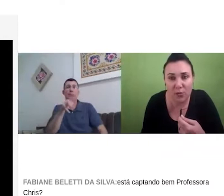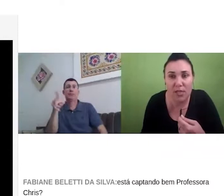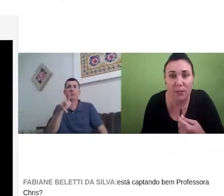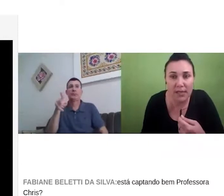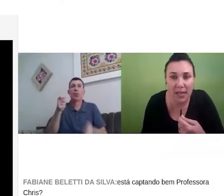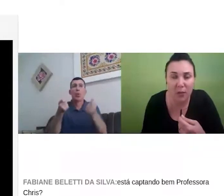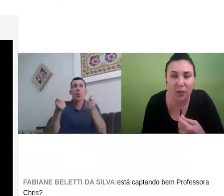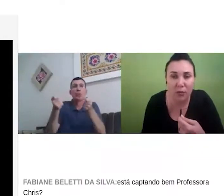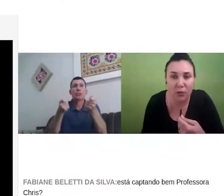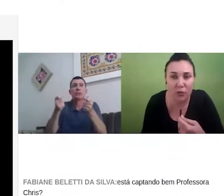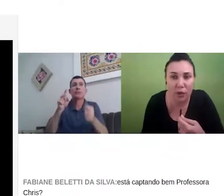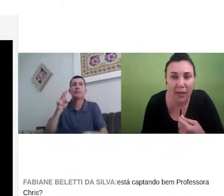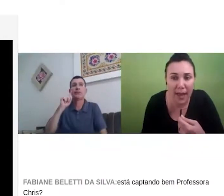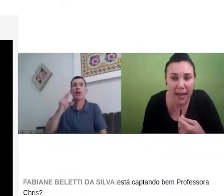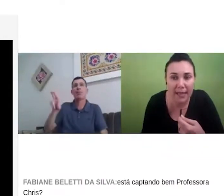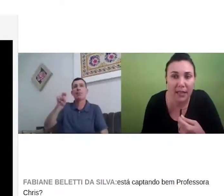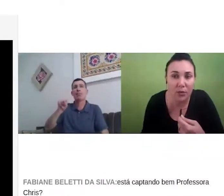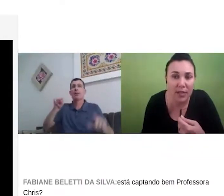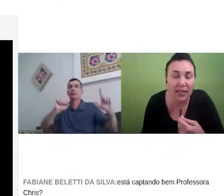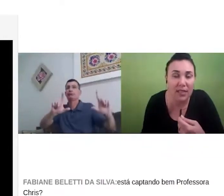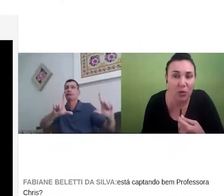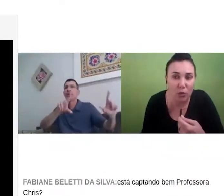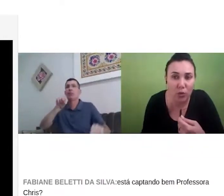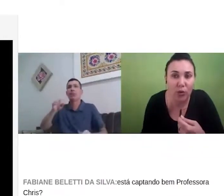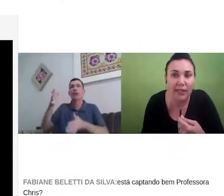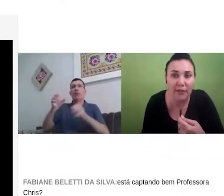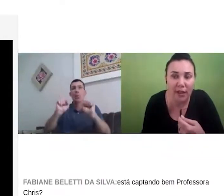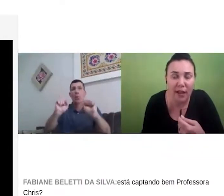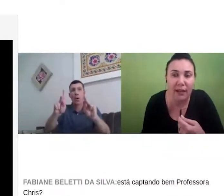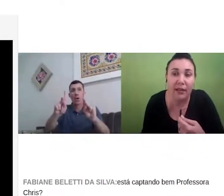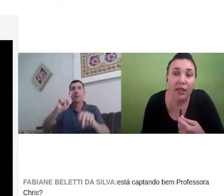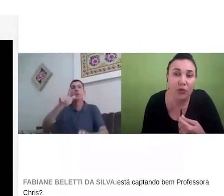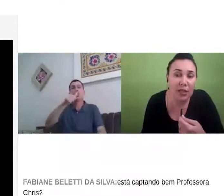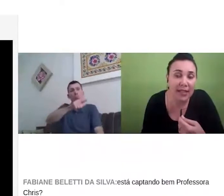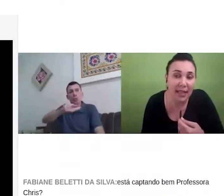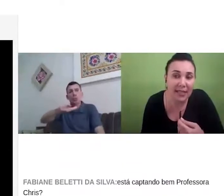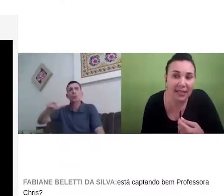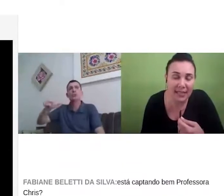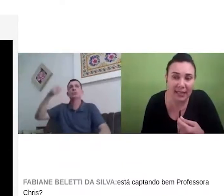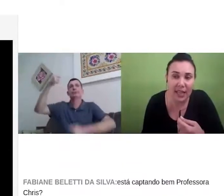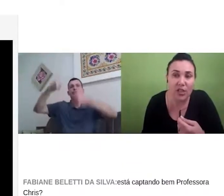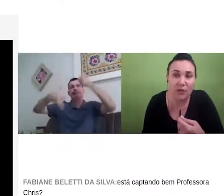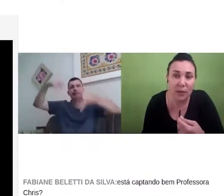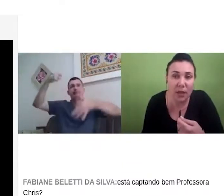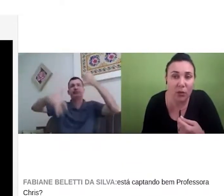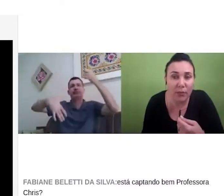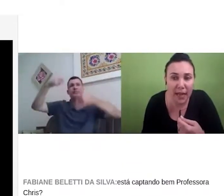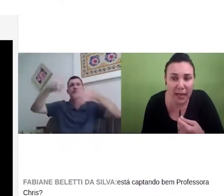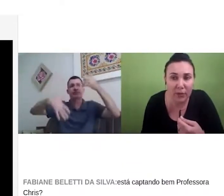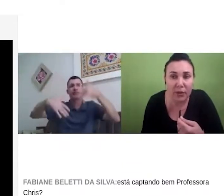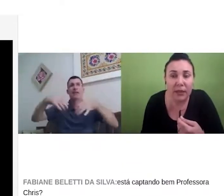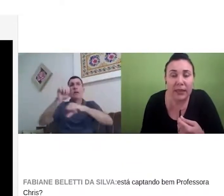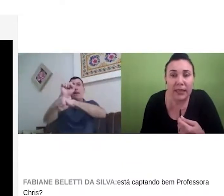informações e passar esse conteúdo de forma clara, se ele não consegue ter esse controle na fala. E utilizar dessas estratégias, fica bem